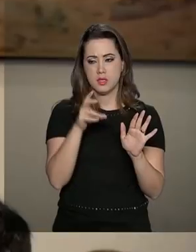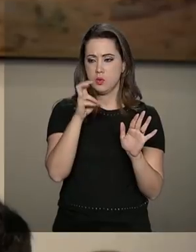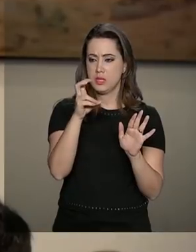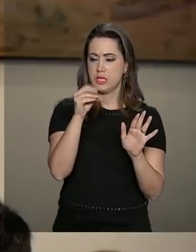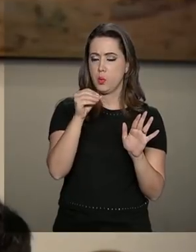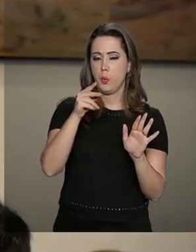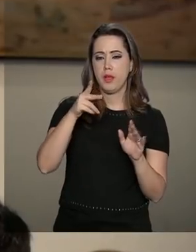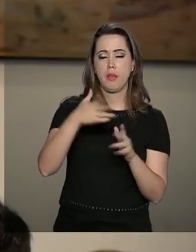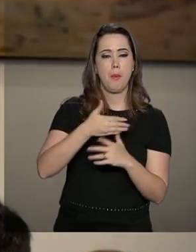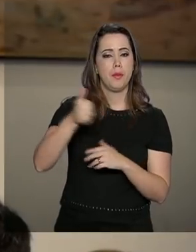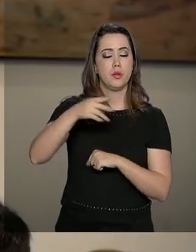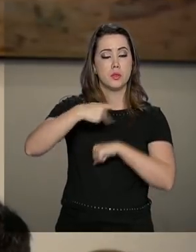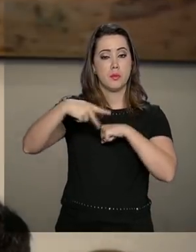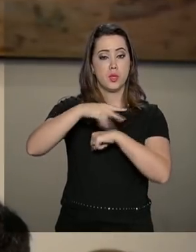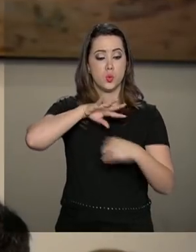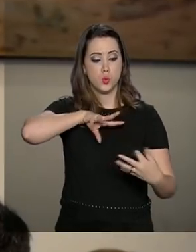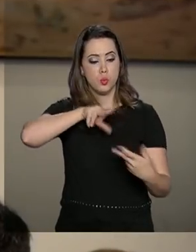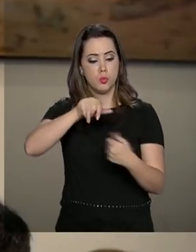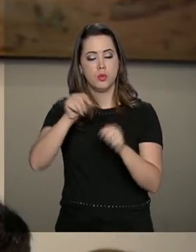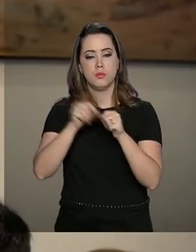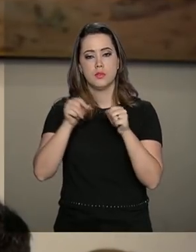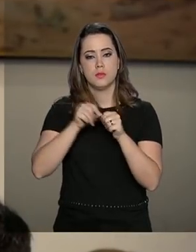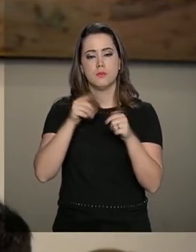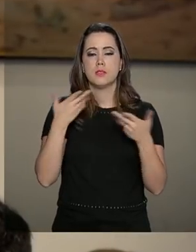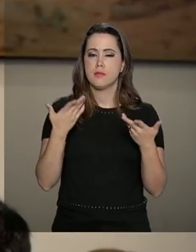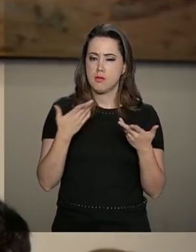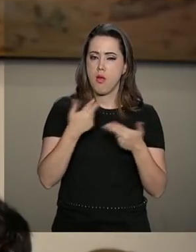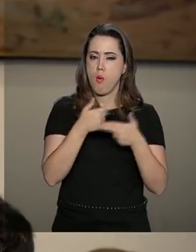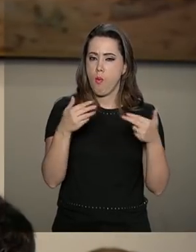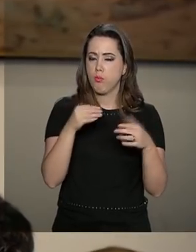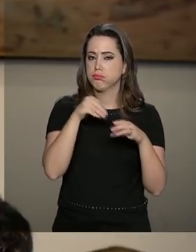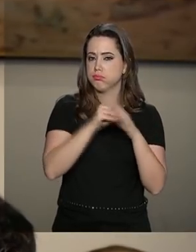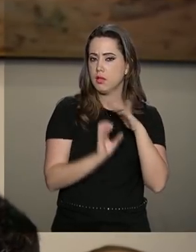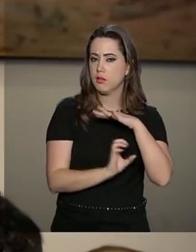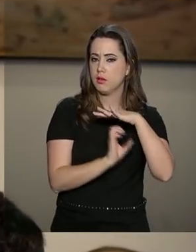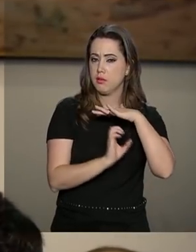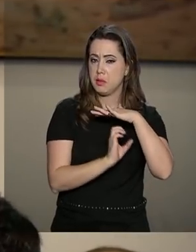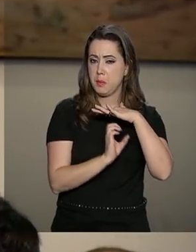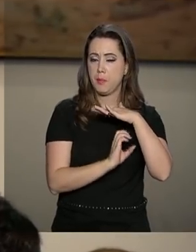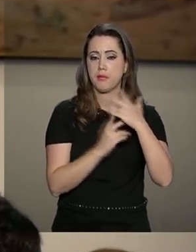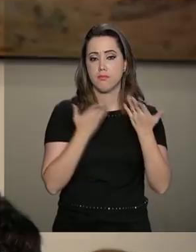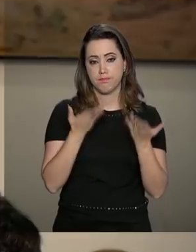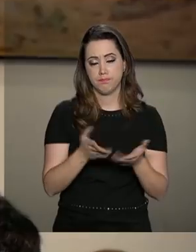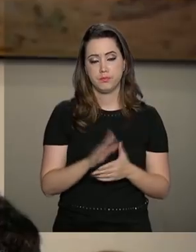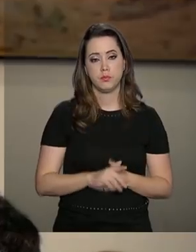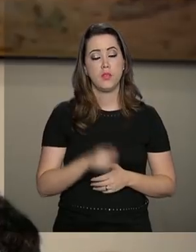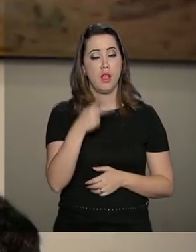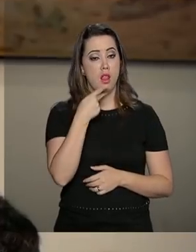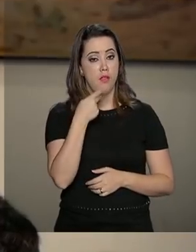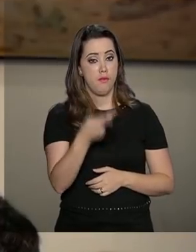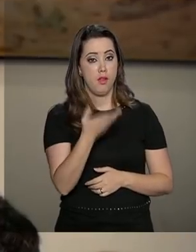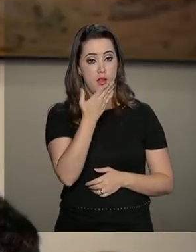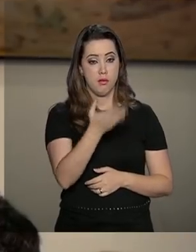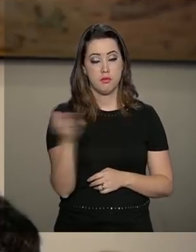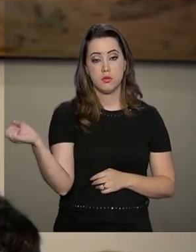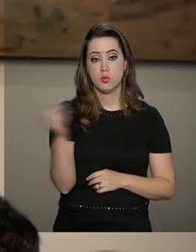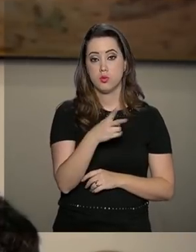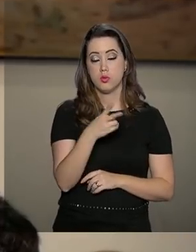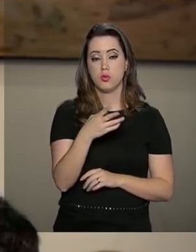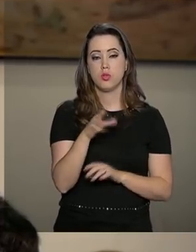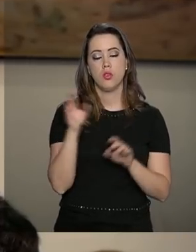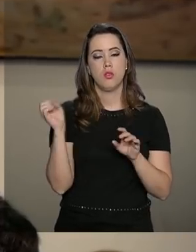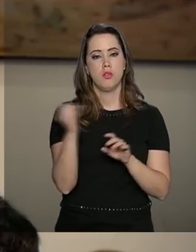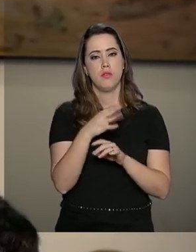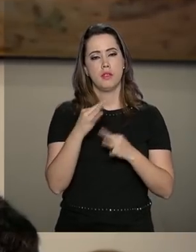a participação do ministro da Secretaria-Geral da Presidência da República, Floriano Peixoto, discute a modernização do Estado para